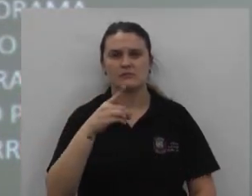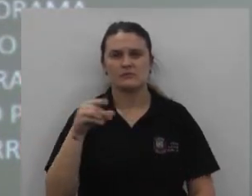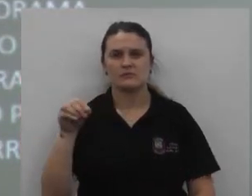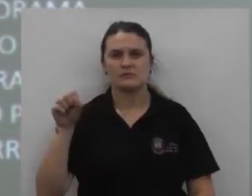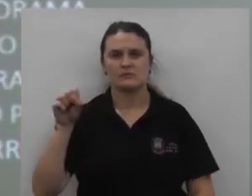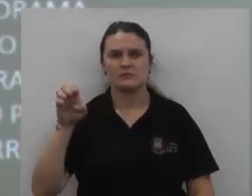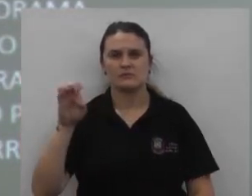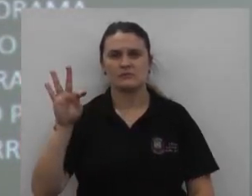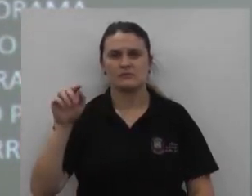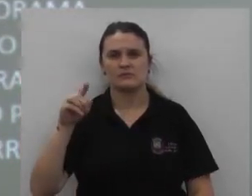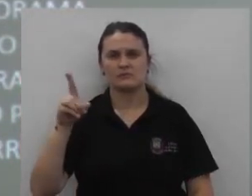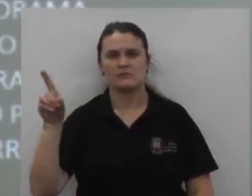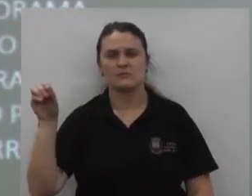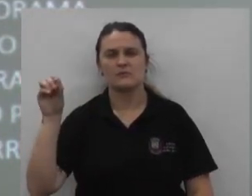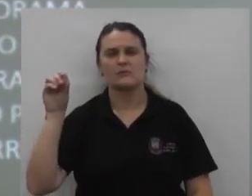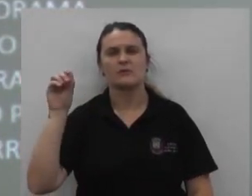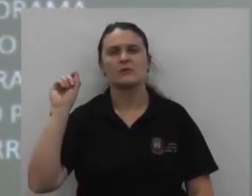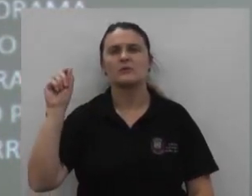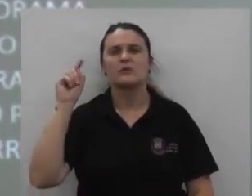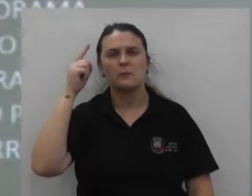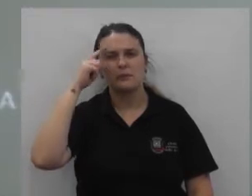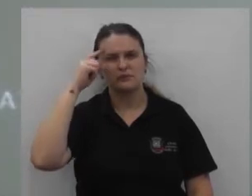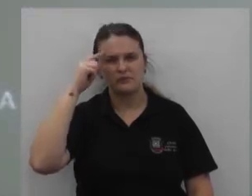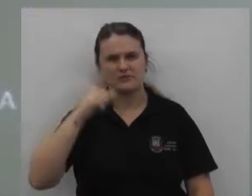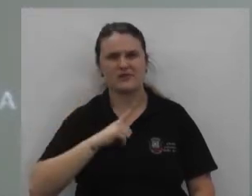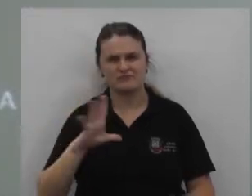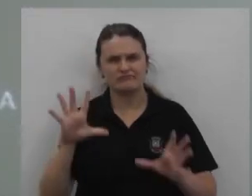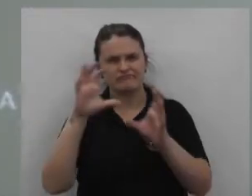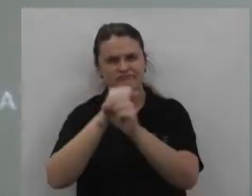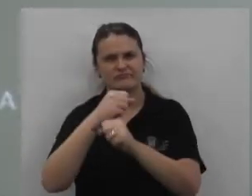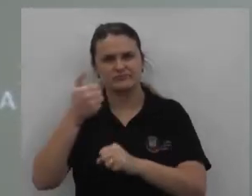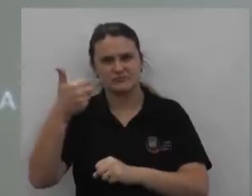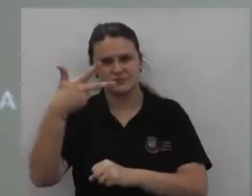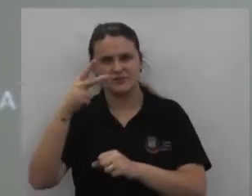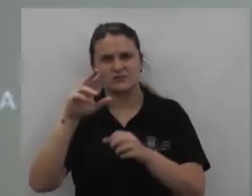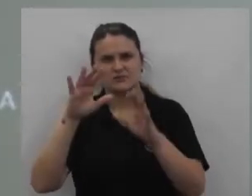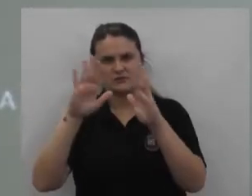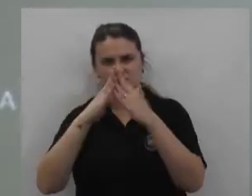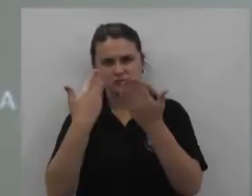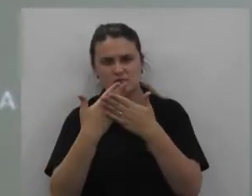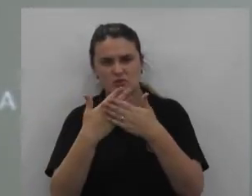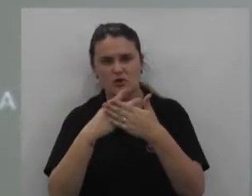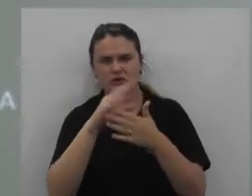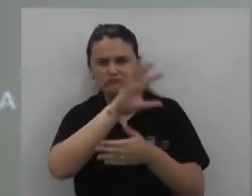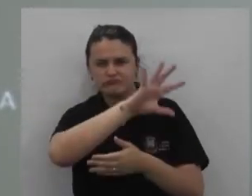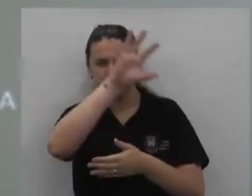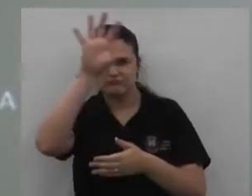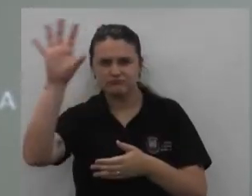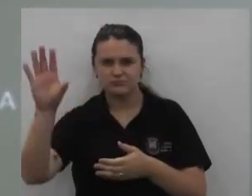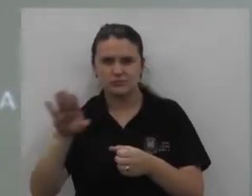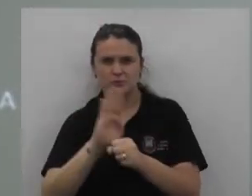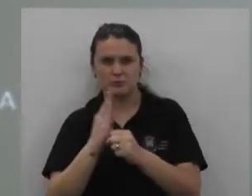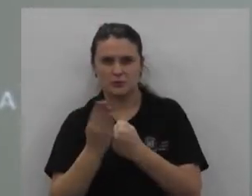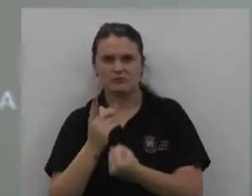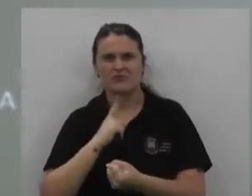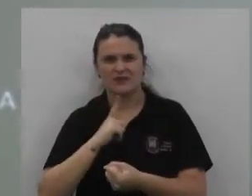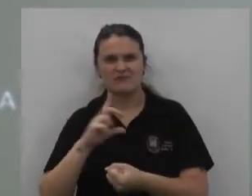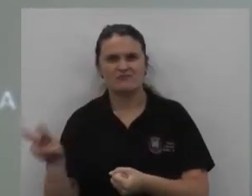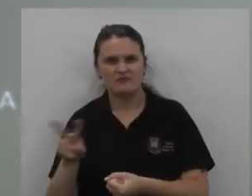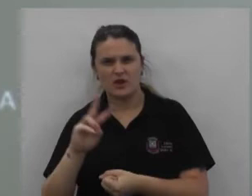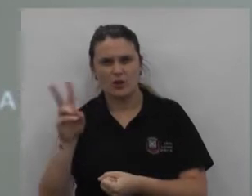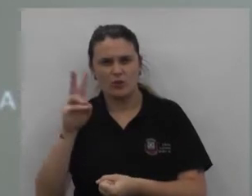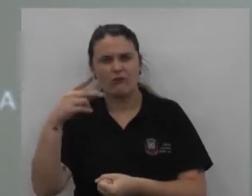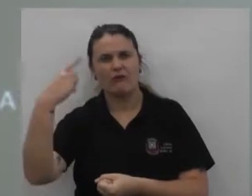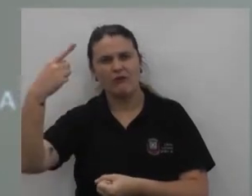O que a gente pensou em fazer? Com esse valor Aqui é uma discriminação